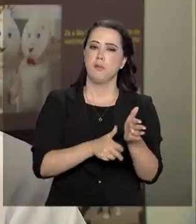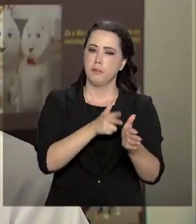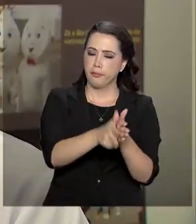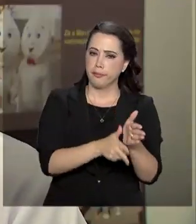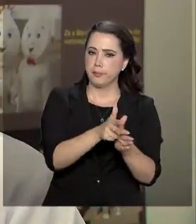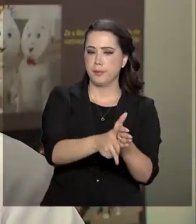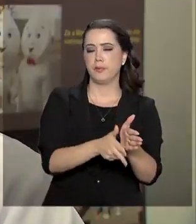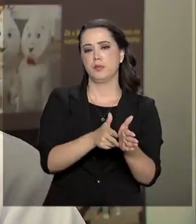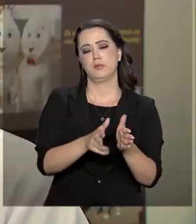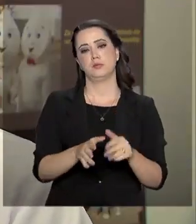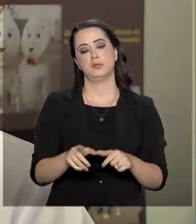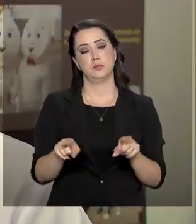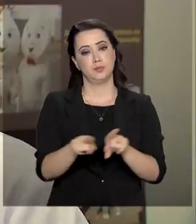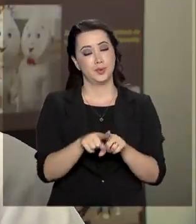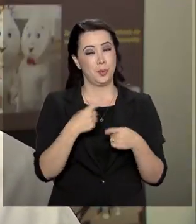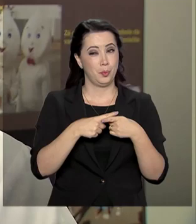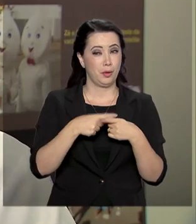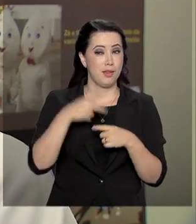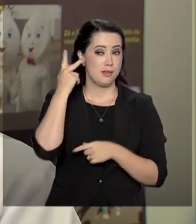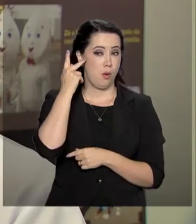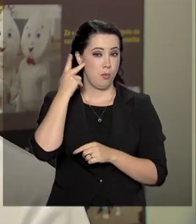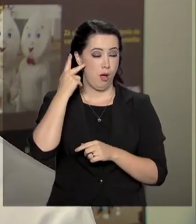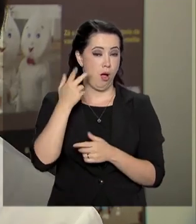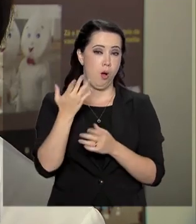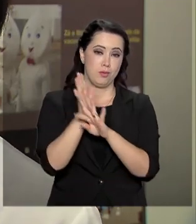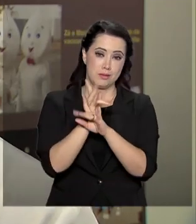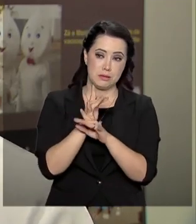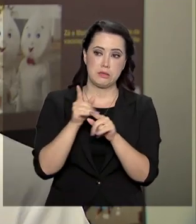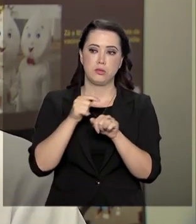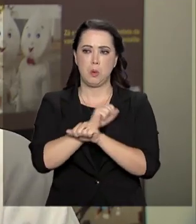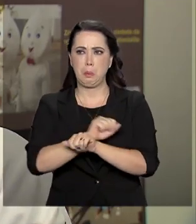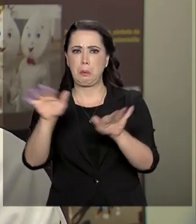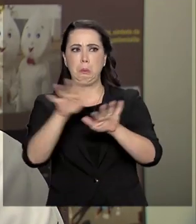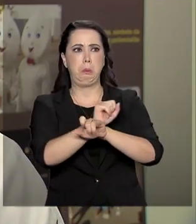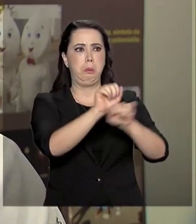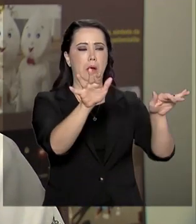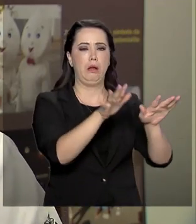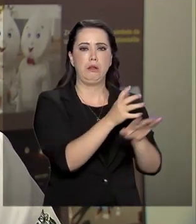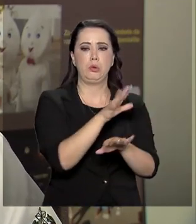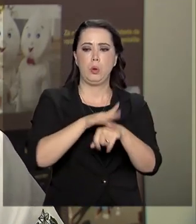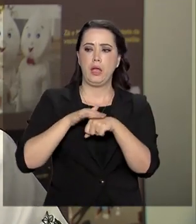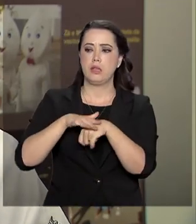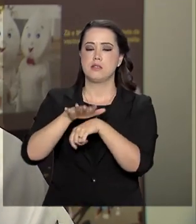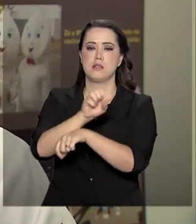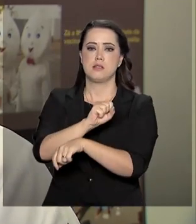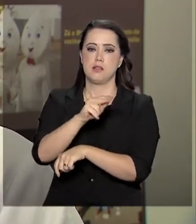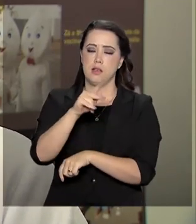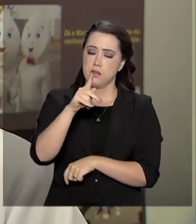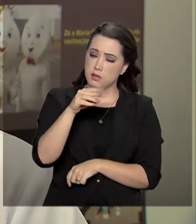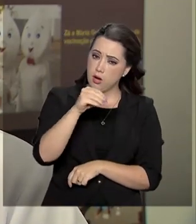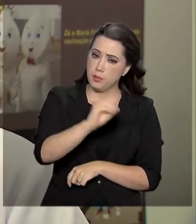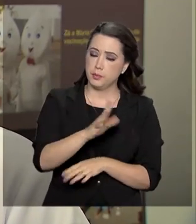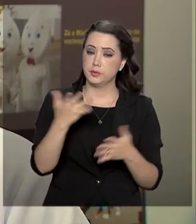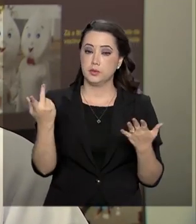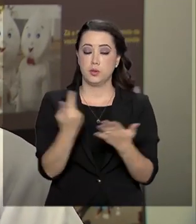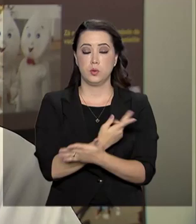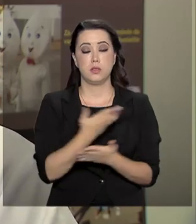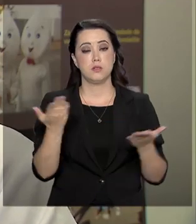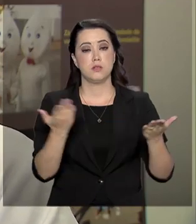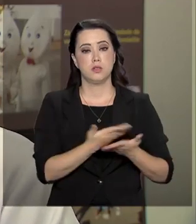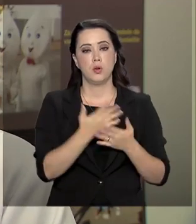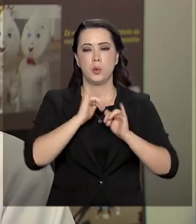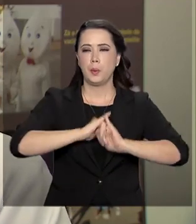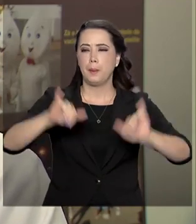aumento de número de casos no município, temos observado também o aumento em outros municípios aqui da Grande São Paulo, está sendo realizada